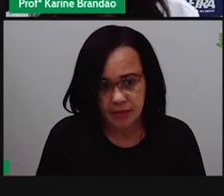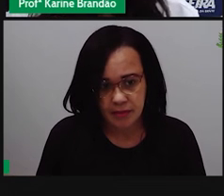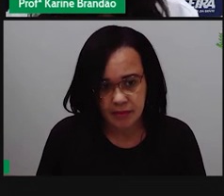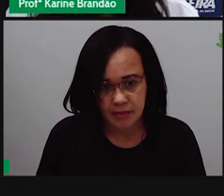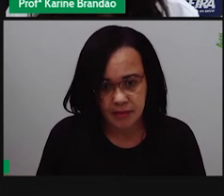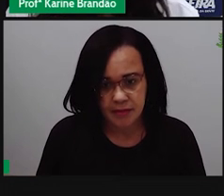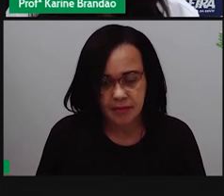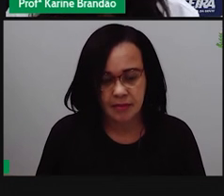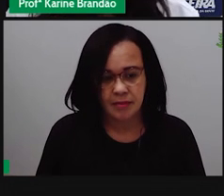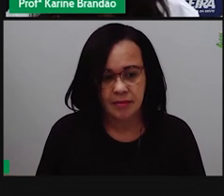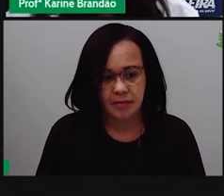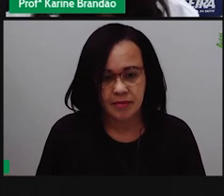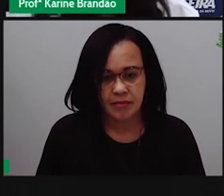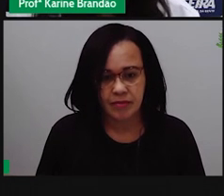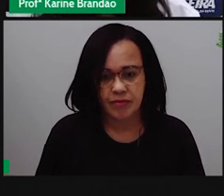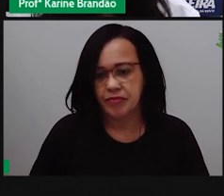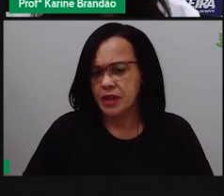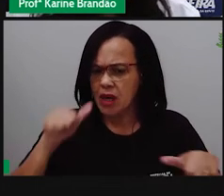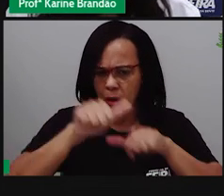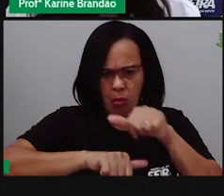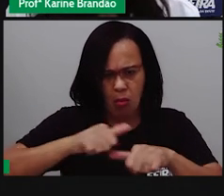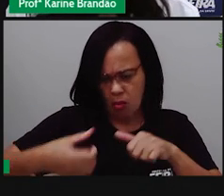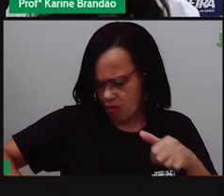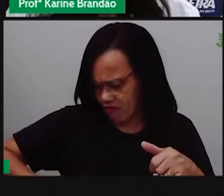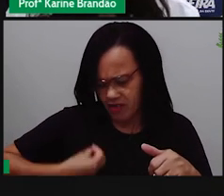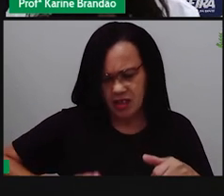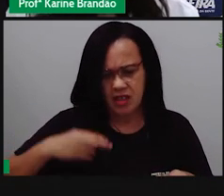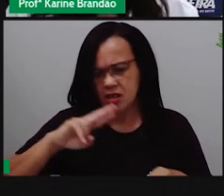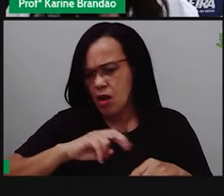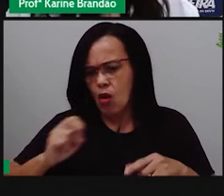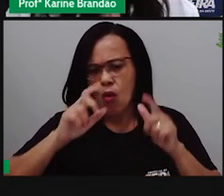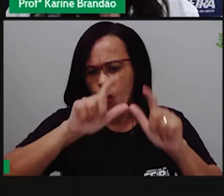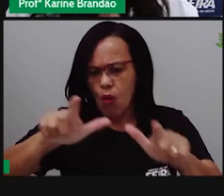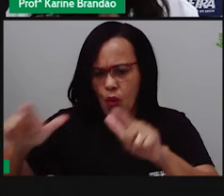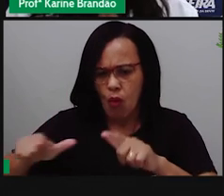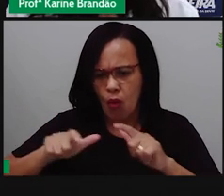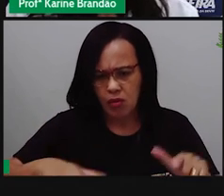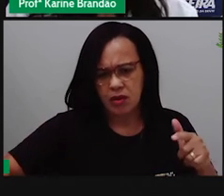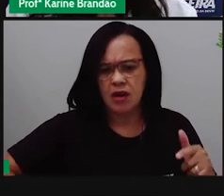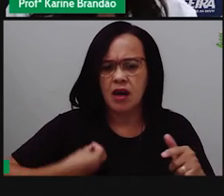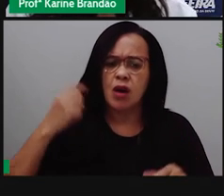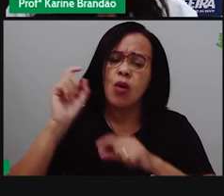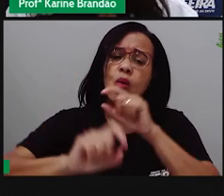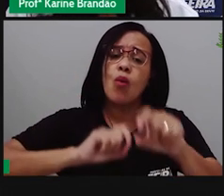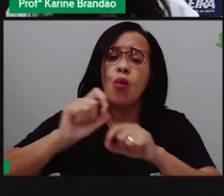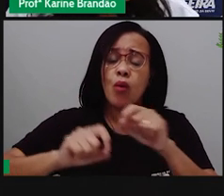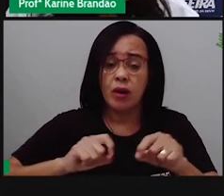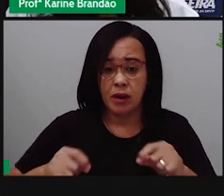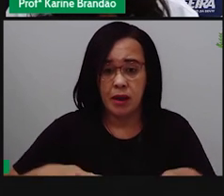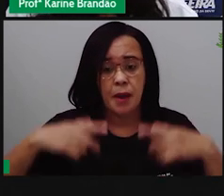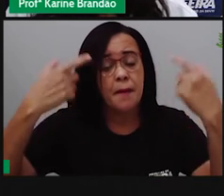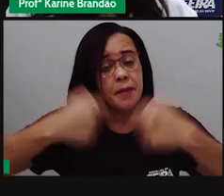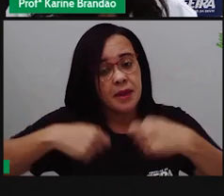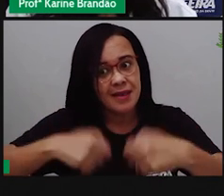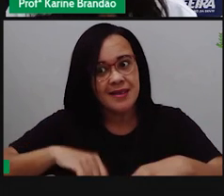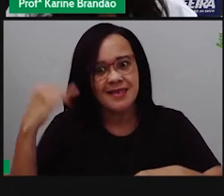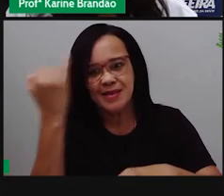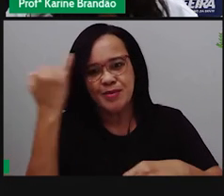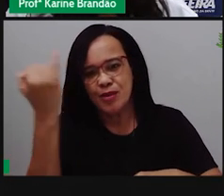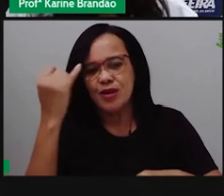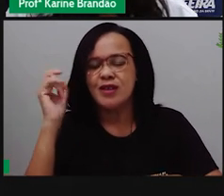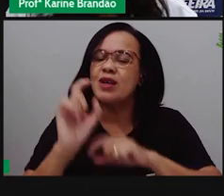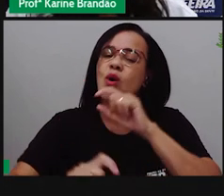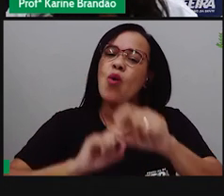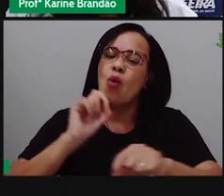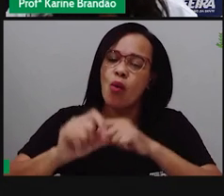no ambiente que eu vivo? Por quê? Porque a gente precisa aprender a ser tolerante e a trabalhar o